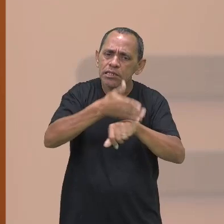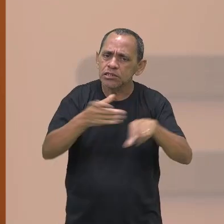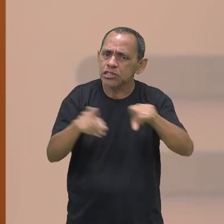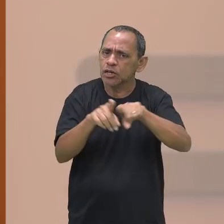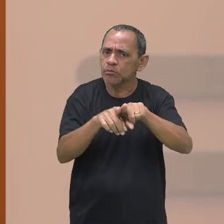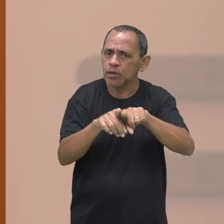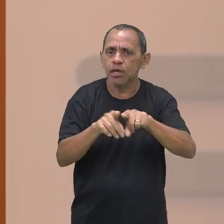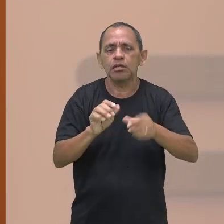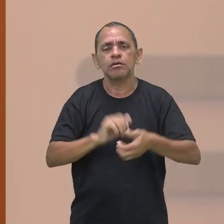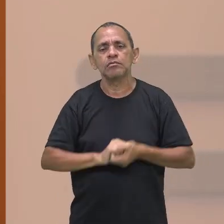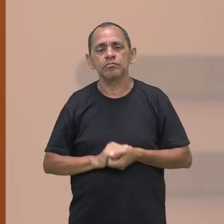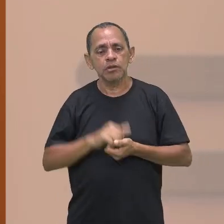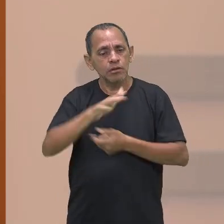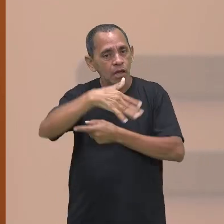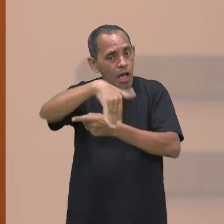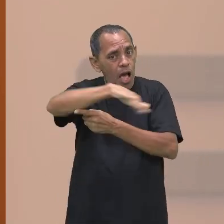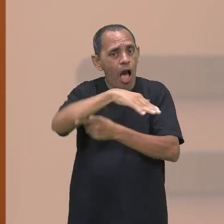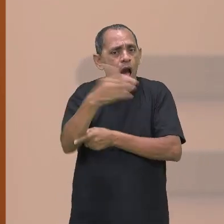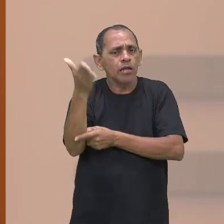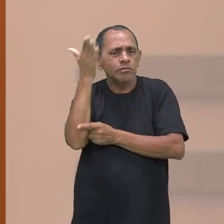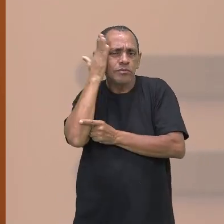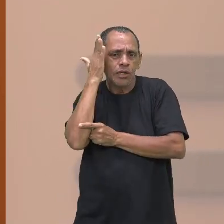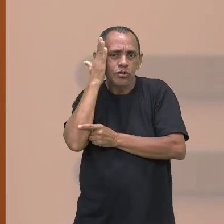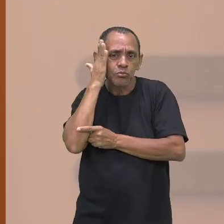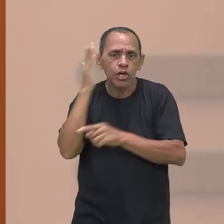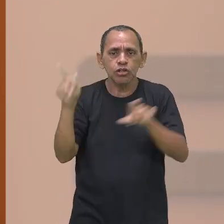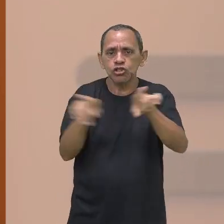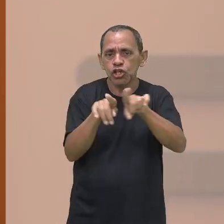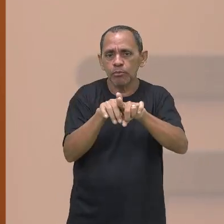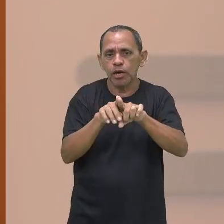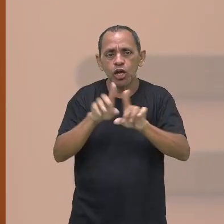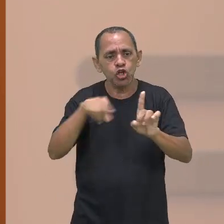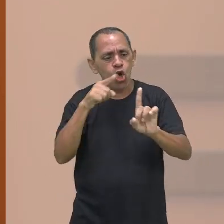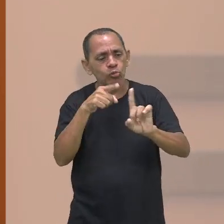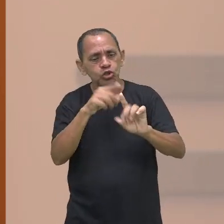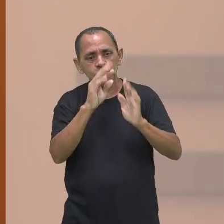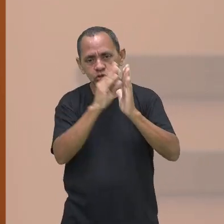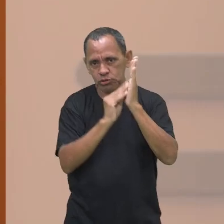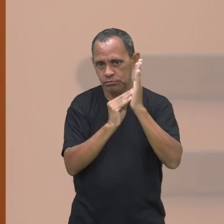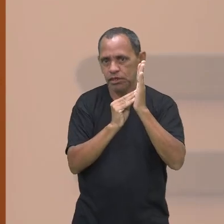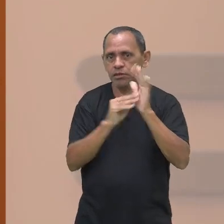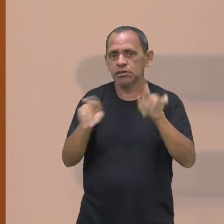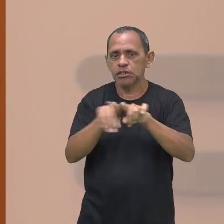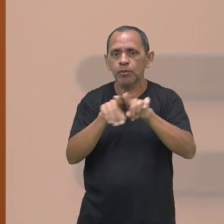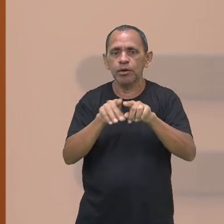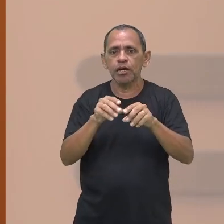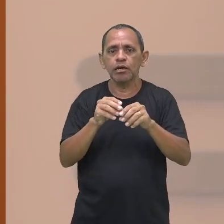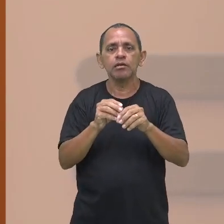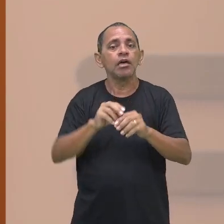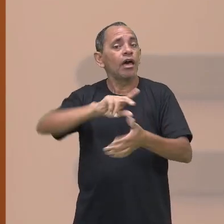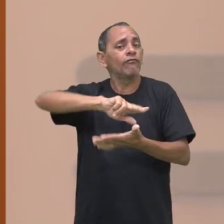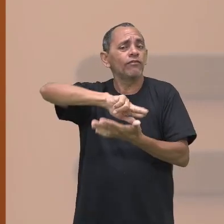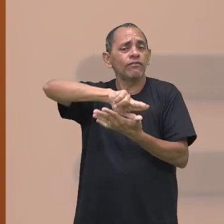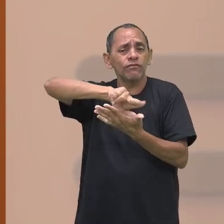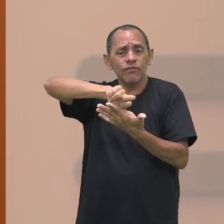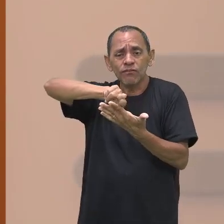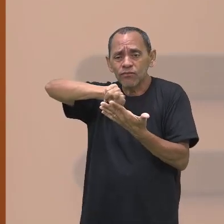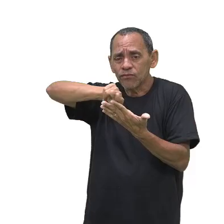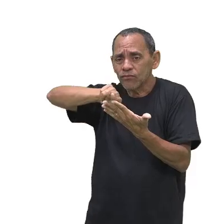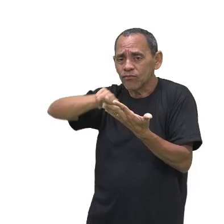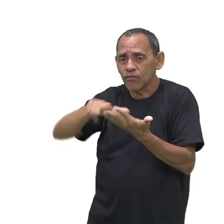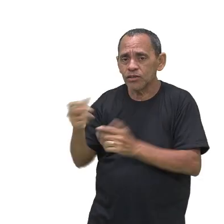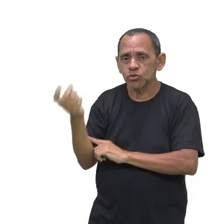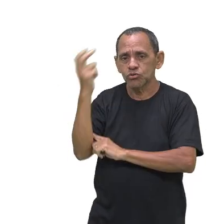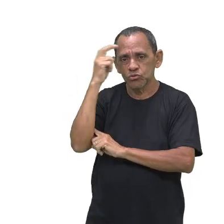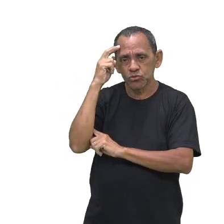espaço de entendimento, a esse objeto de conhecimento que é a diversidade cultural.